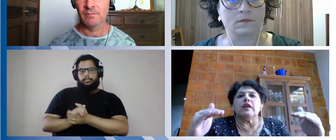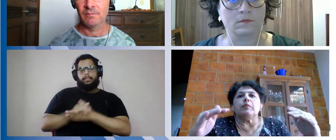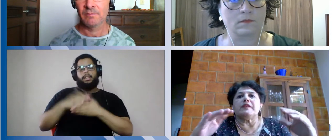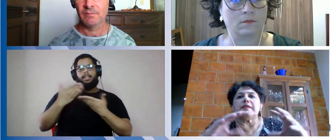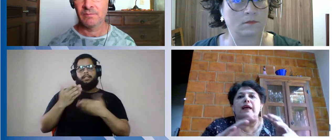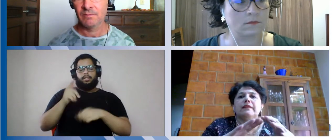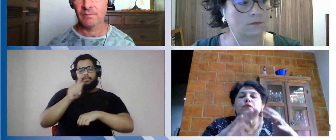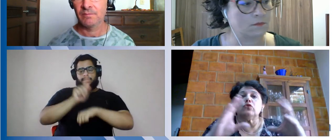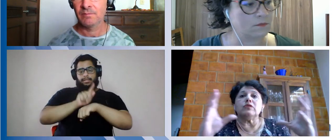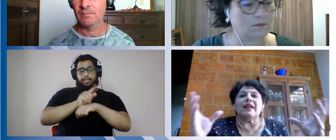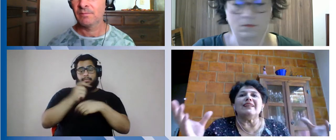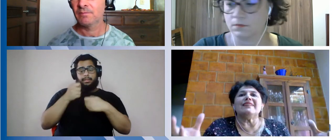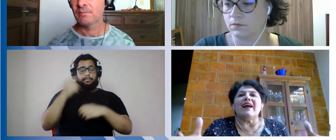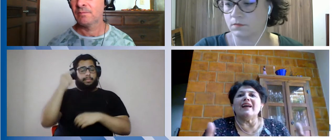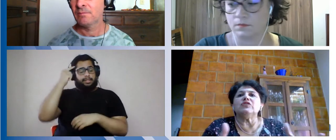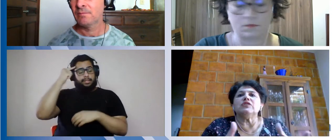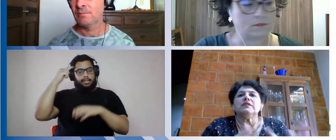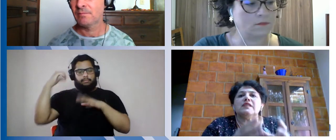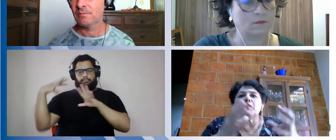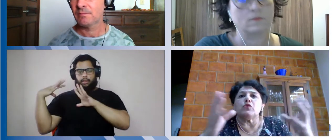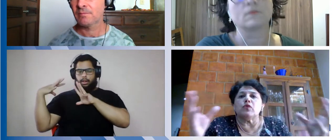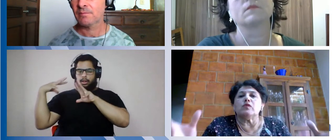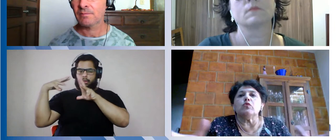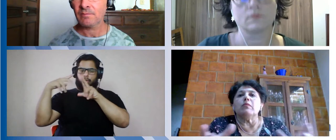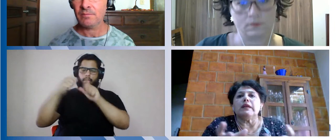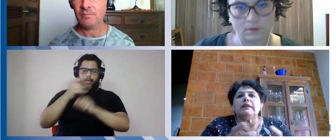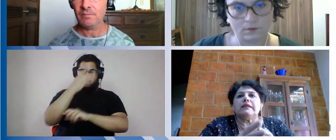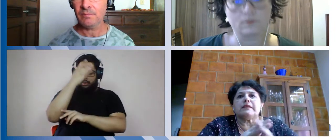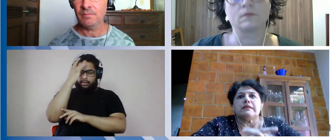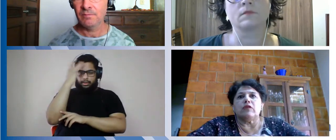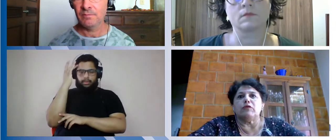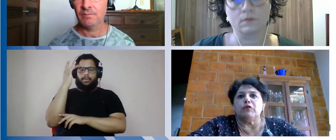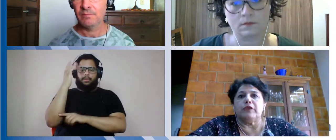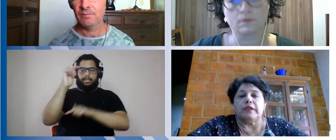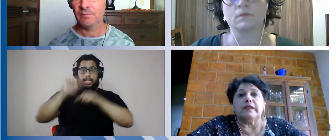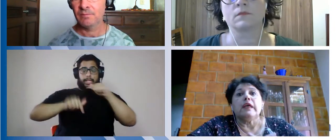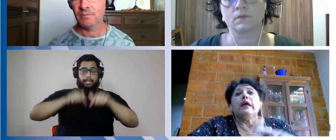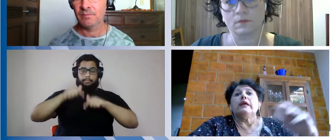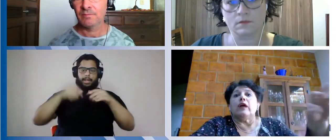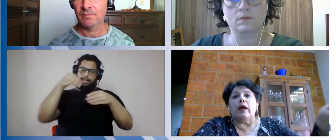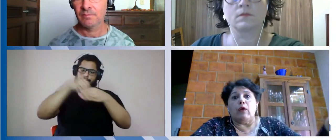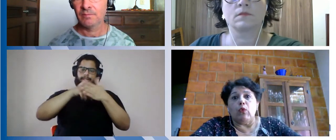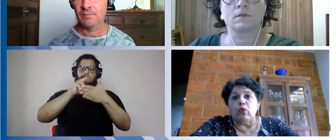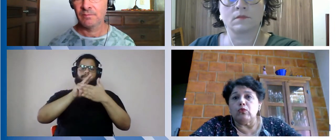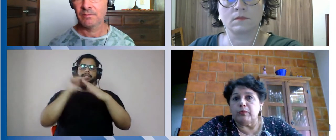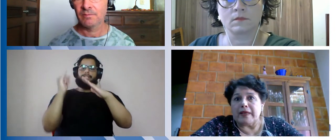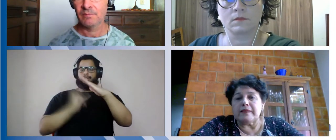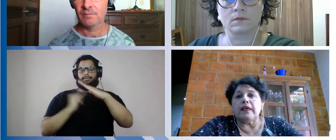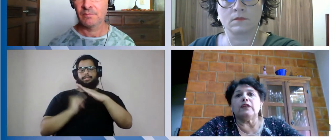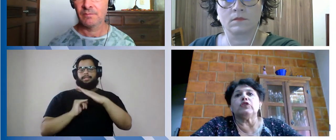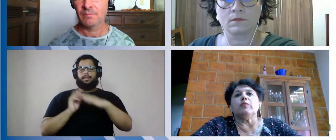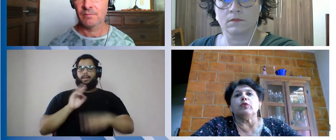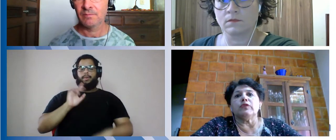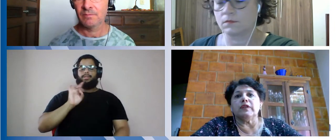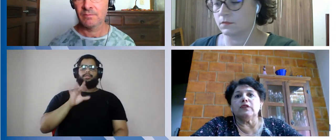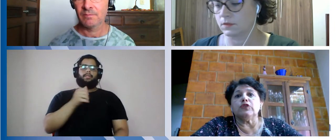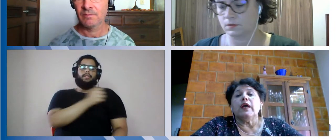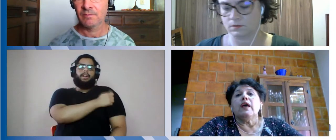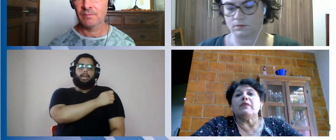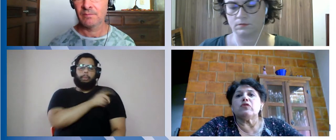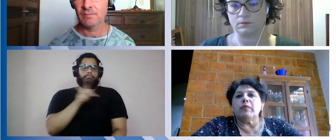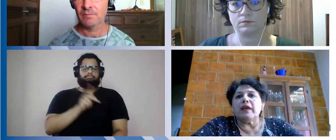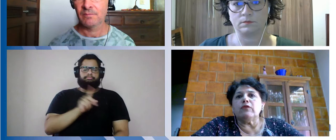a gestão tem que pensar na totalidade das pessoas humanas que estão envolvidas. O paciente é